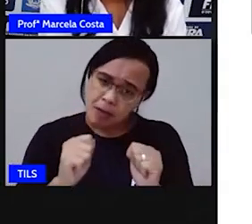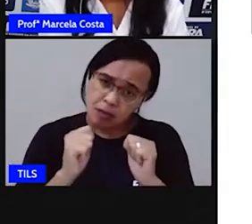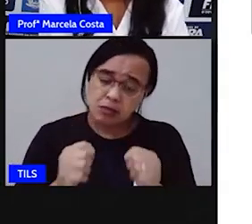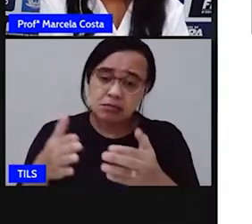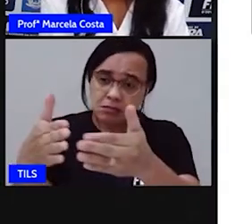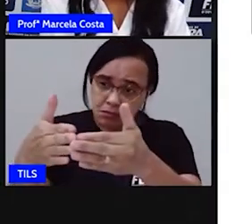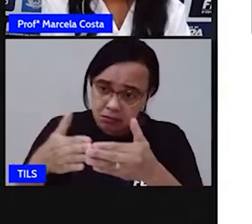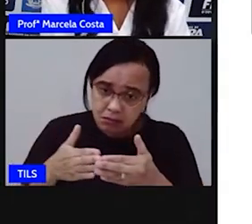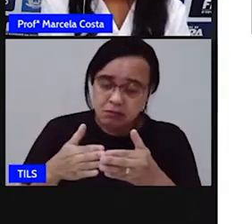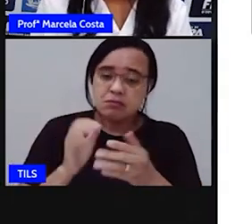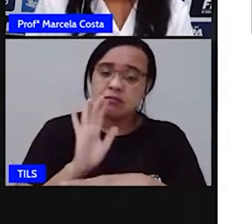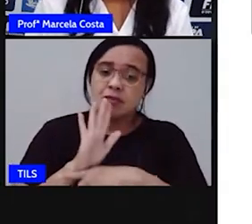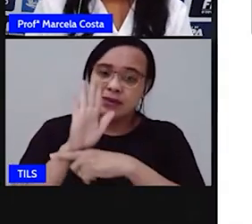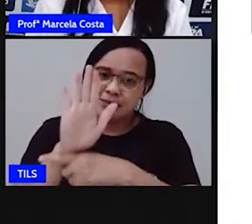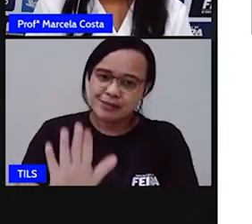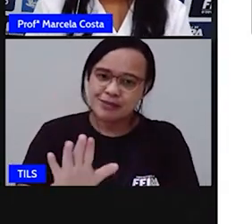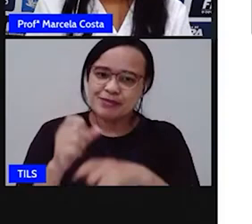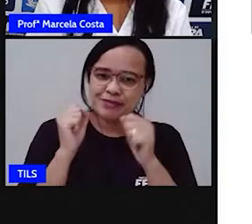ajudar, tá bom?